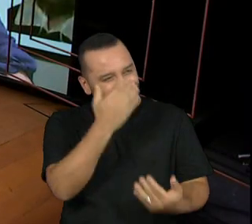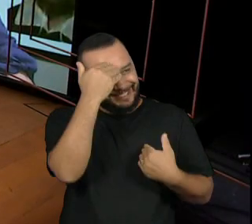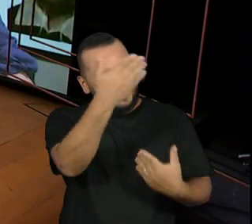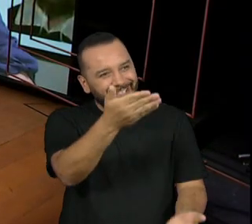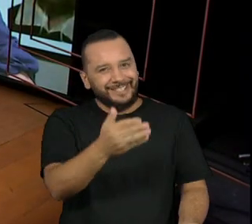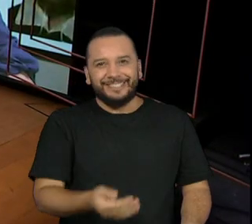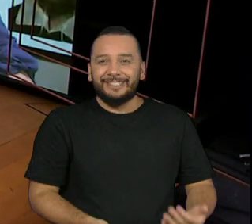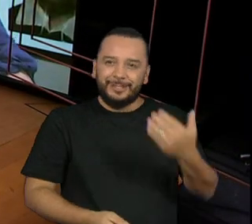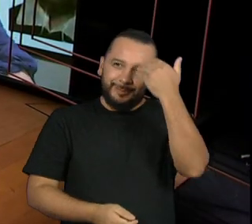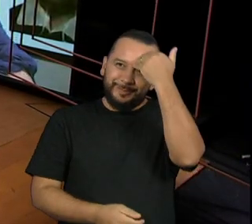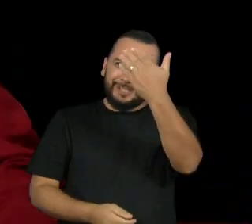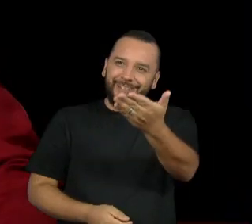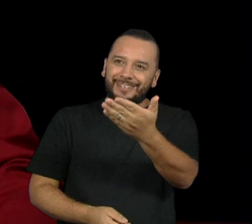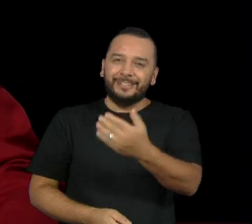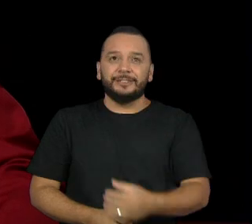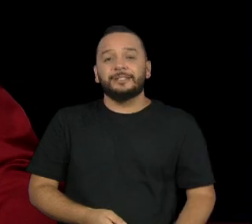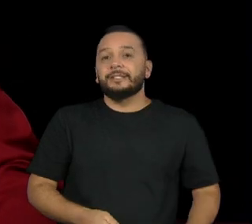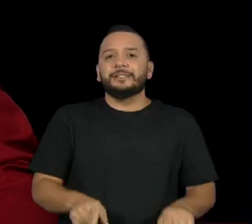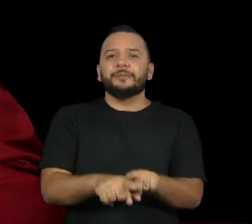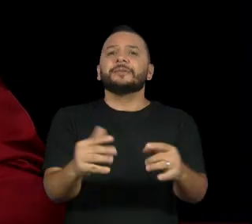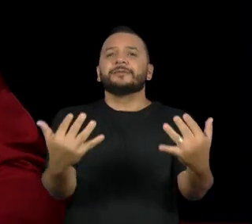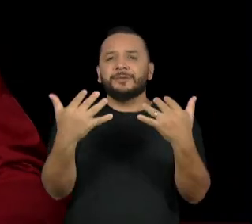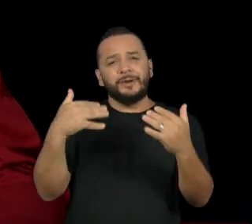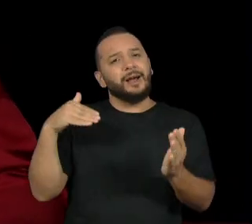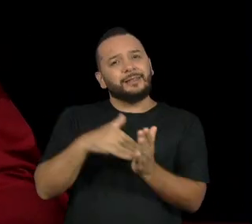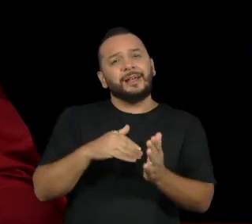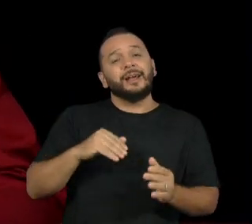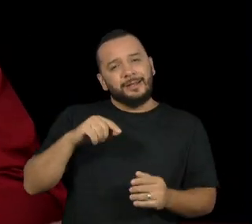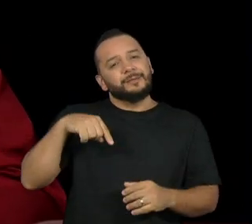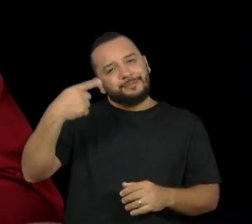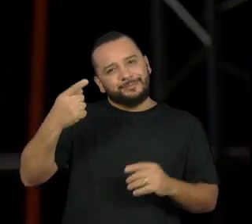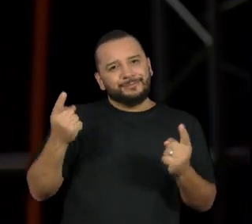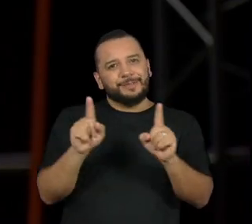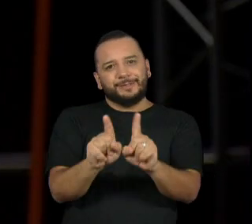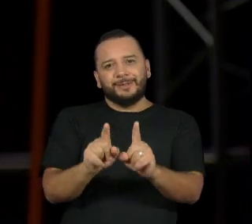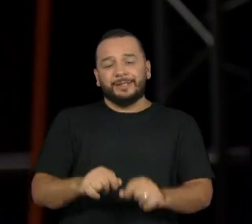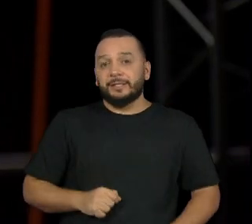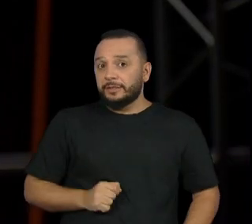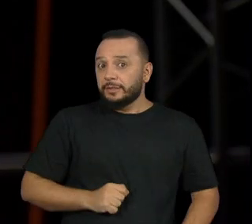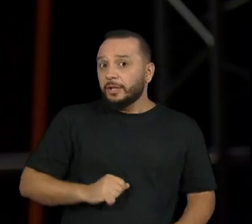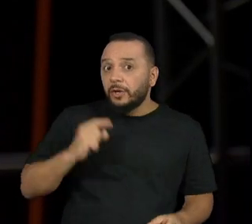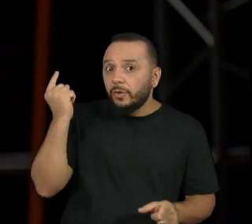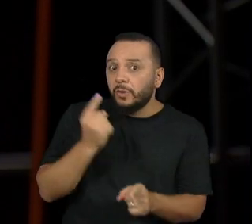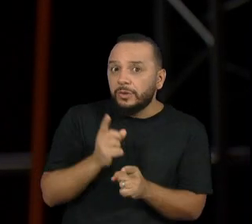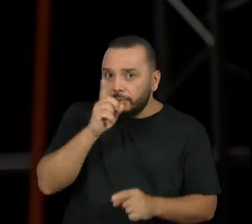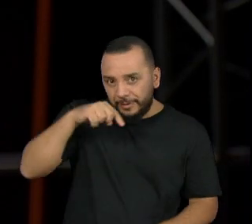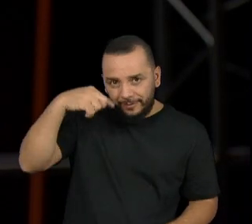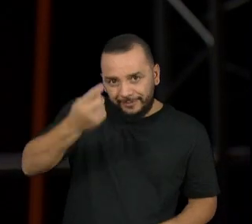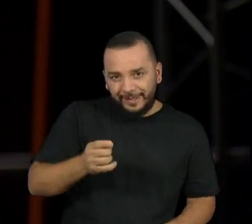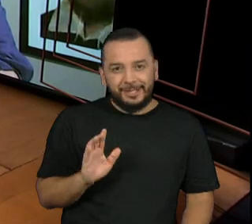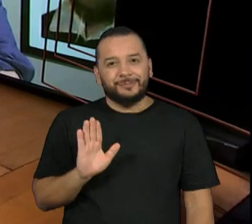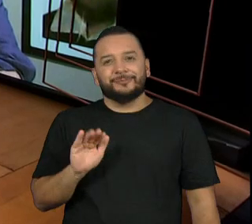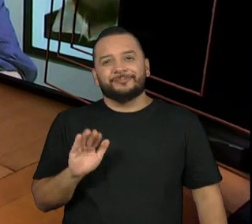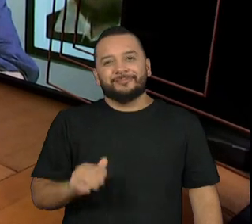Obrigado, Cris. Obrigado mesmo. Muito obrigado a todos. até o próximo Persona. A gente se vê no próximo domingo.